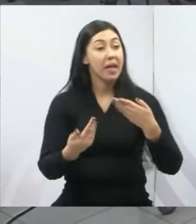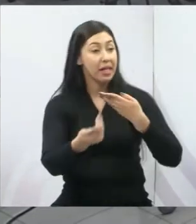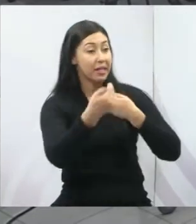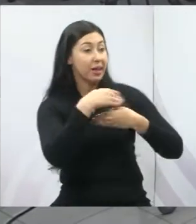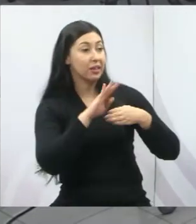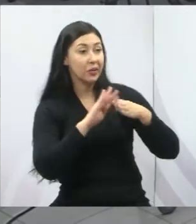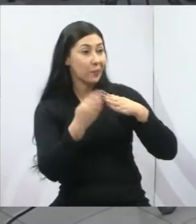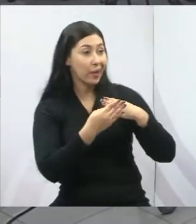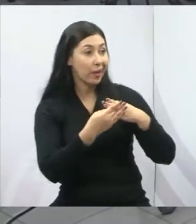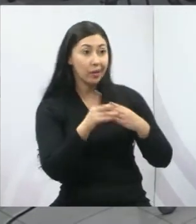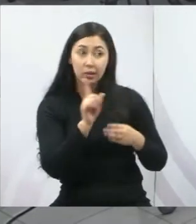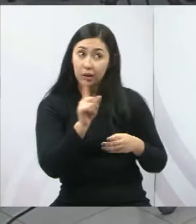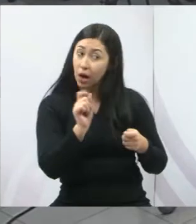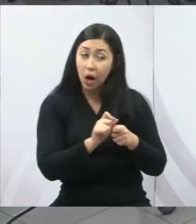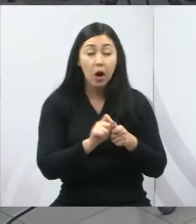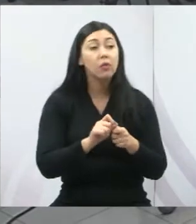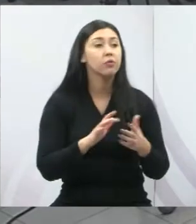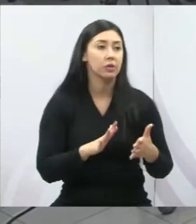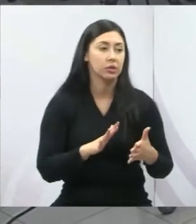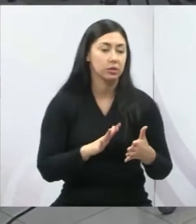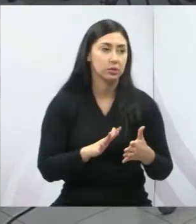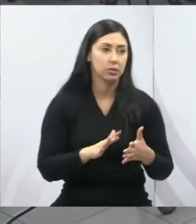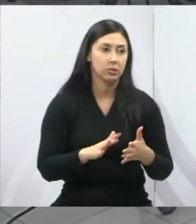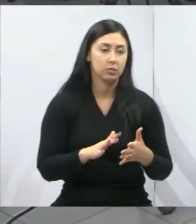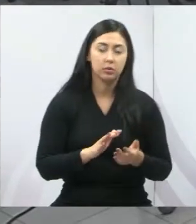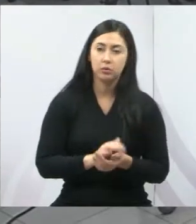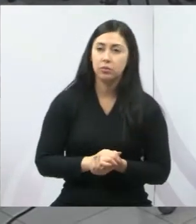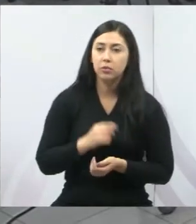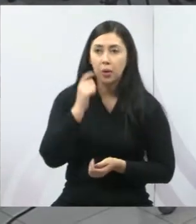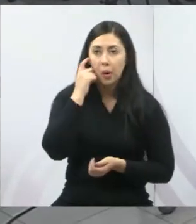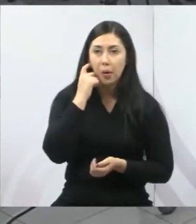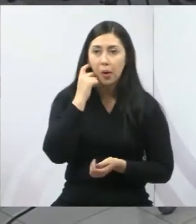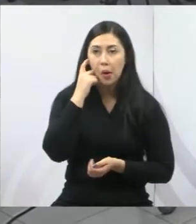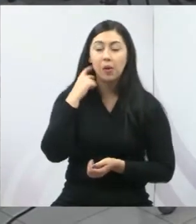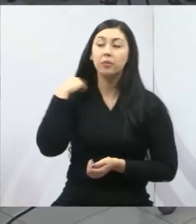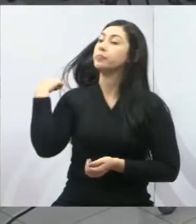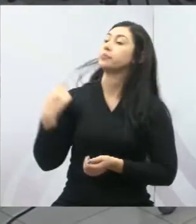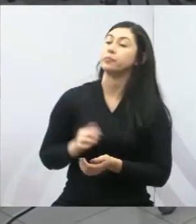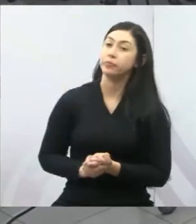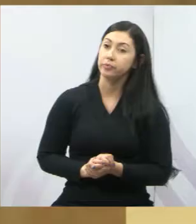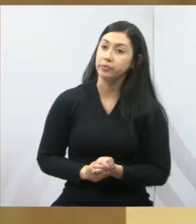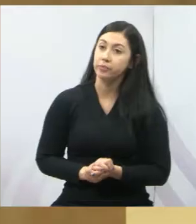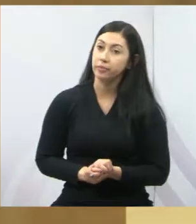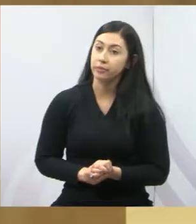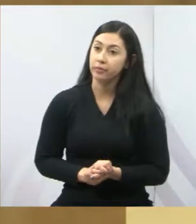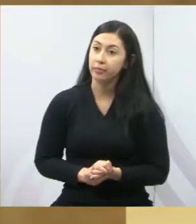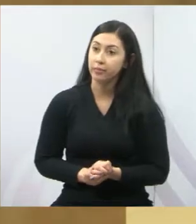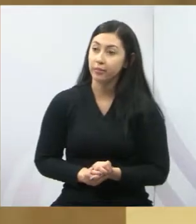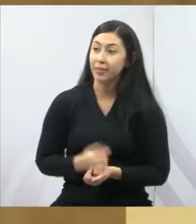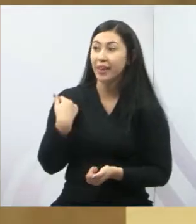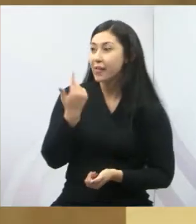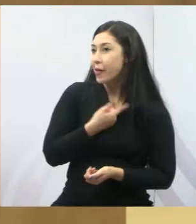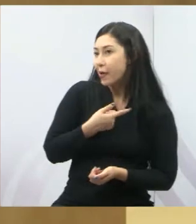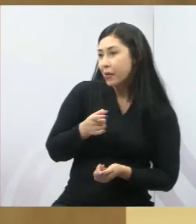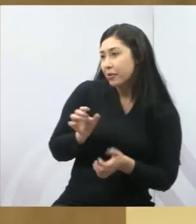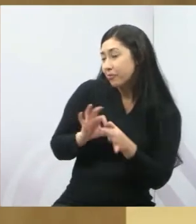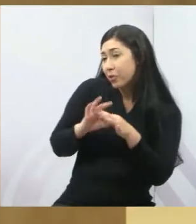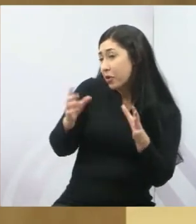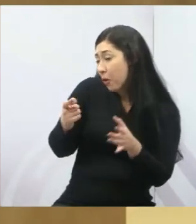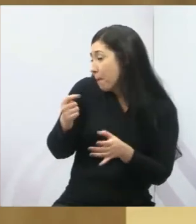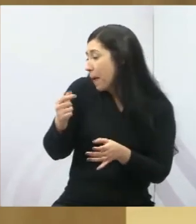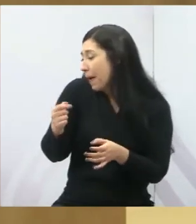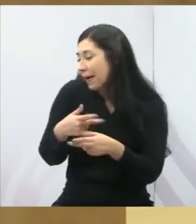Isso que eu falei, só isso. E é a minha palavra que o senhor vai ver. Eu vou ouvir. Nós deixamos um pouquinho para o prefeito fazer.